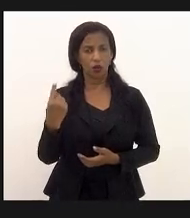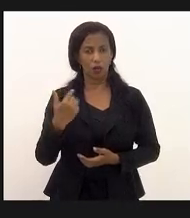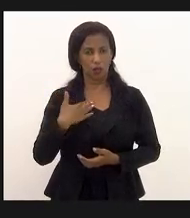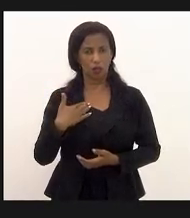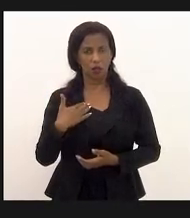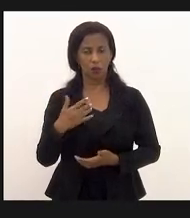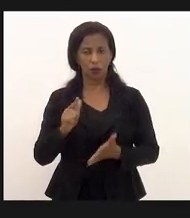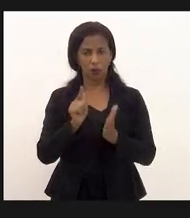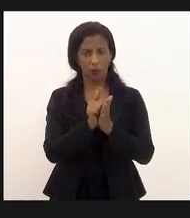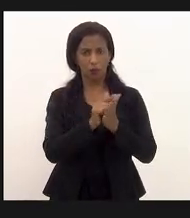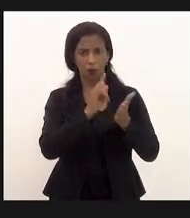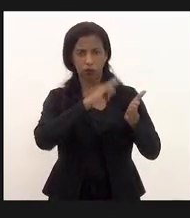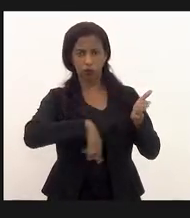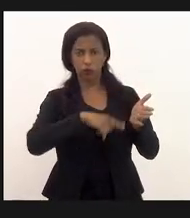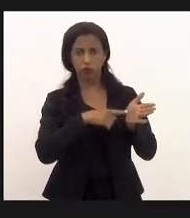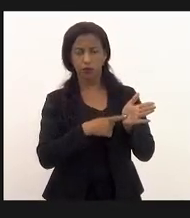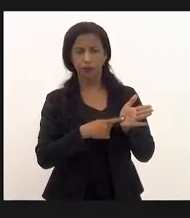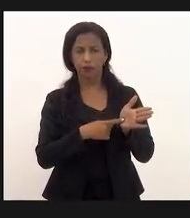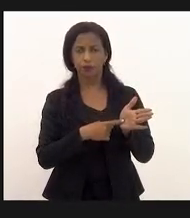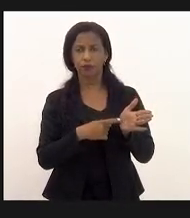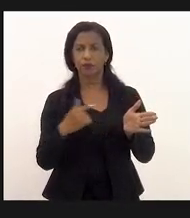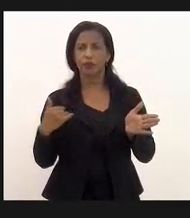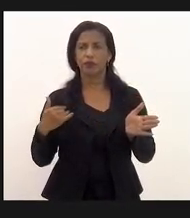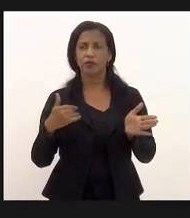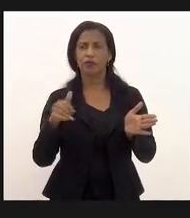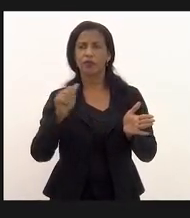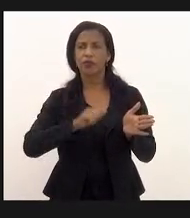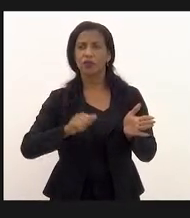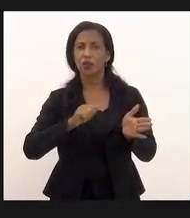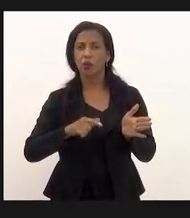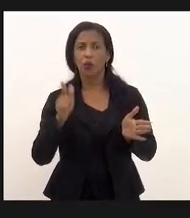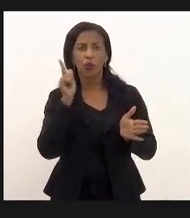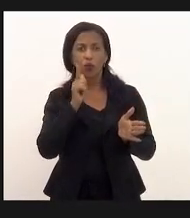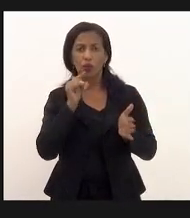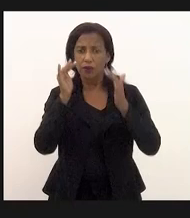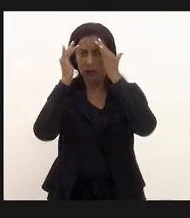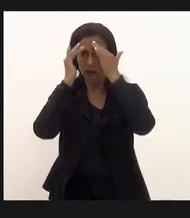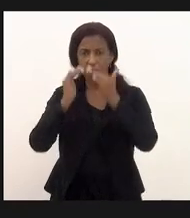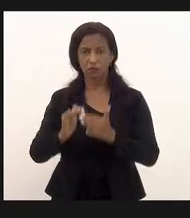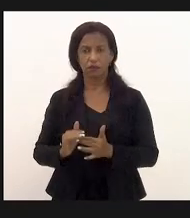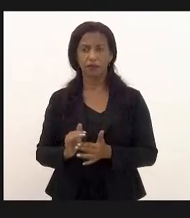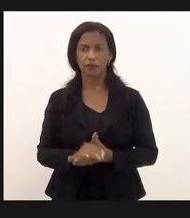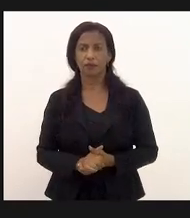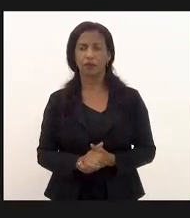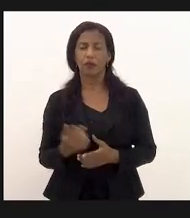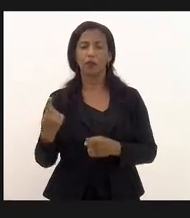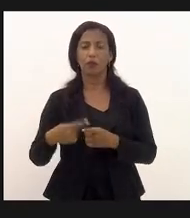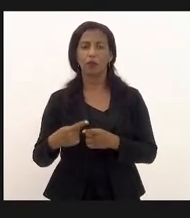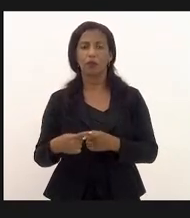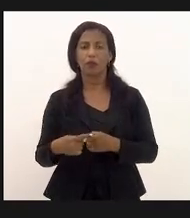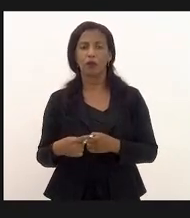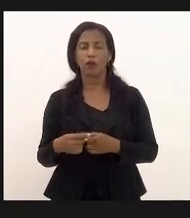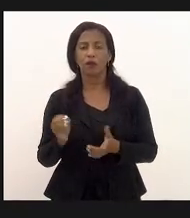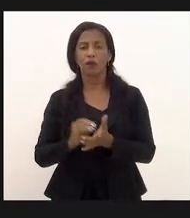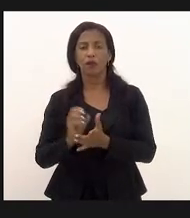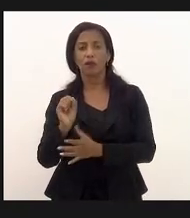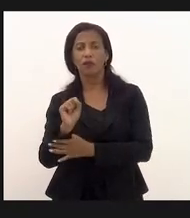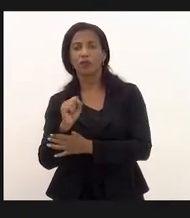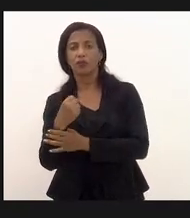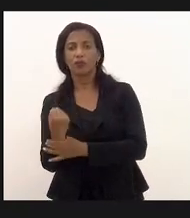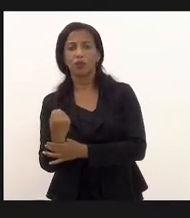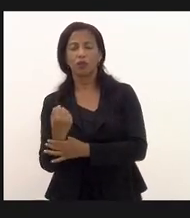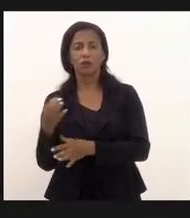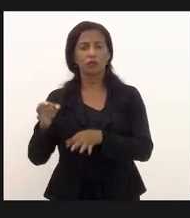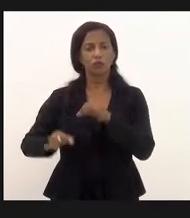tem um aqui comigo desde agosto que não se consegue cumprir porque existe a insegurança